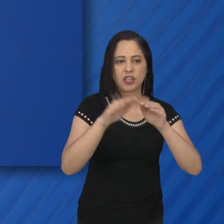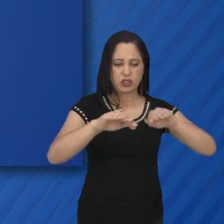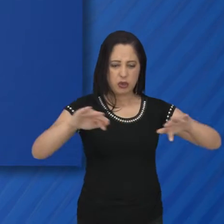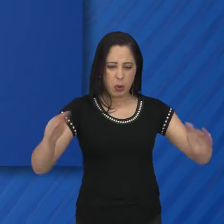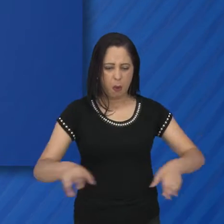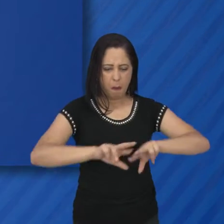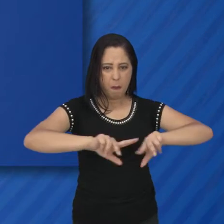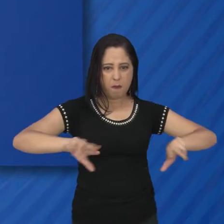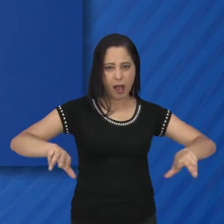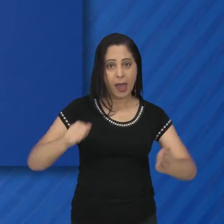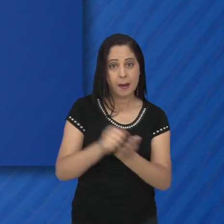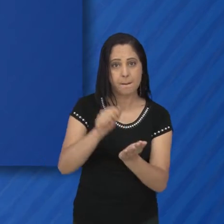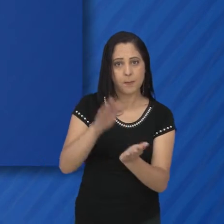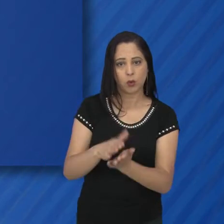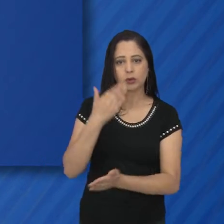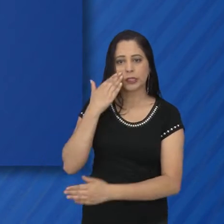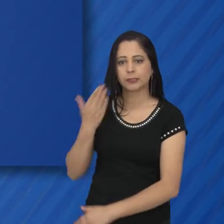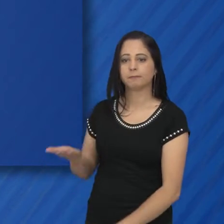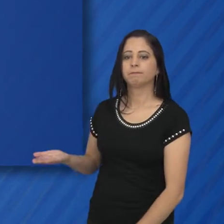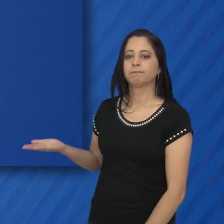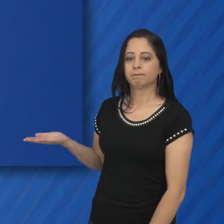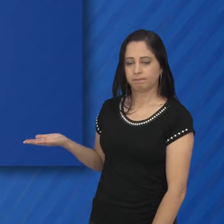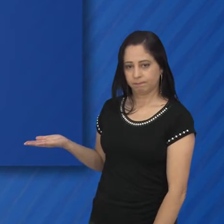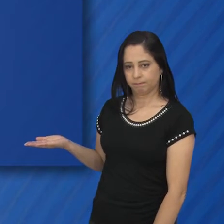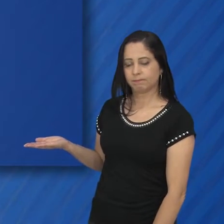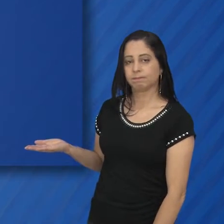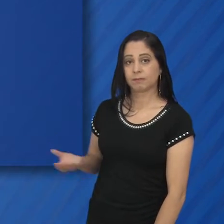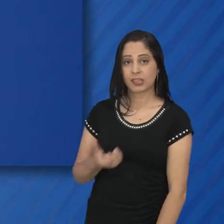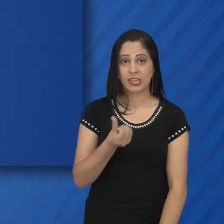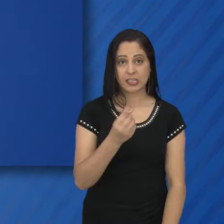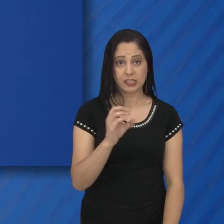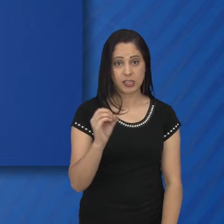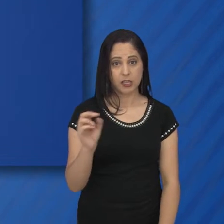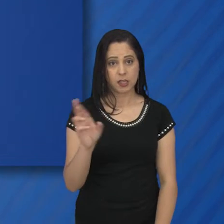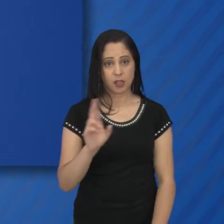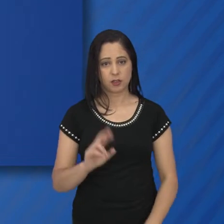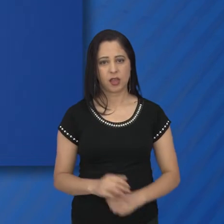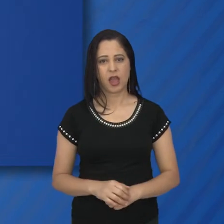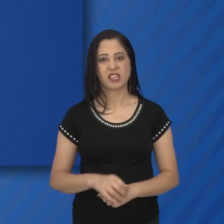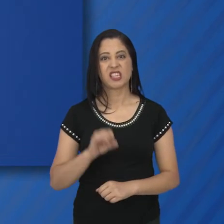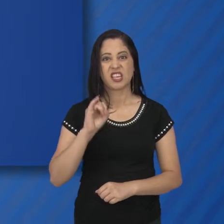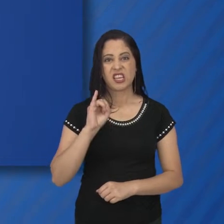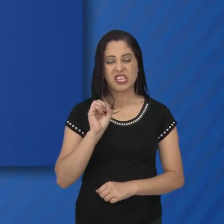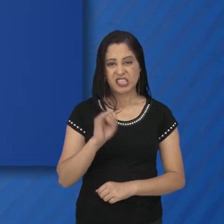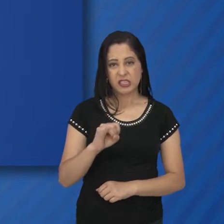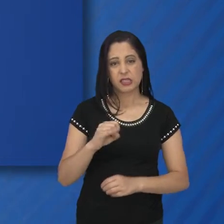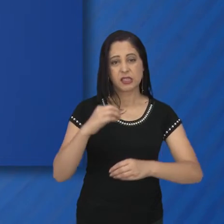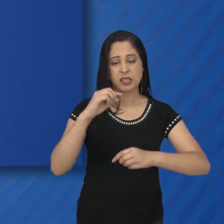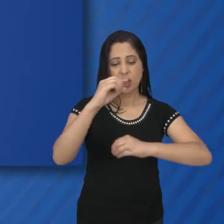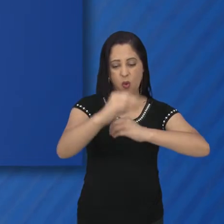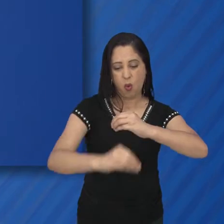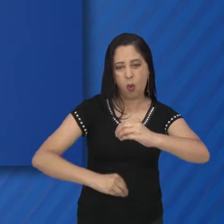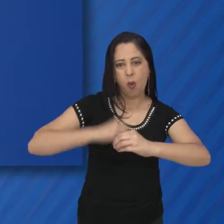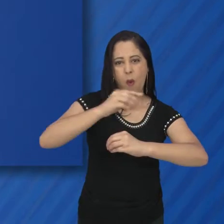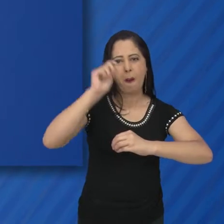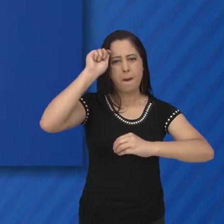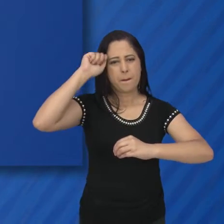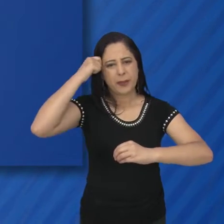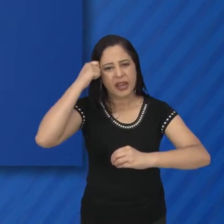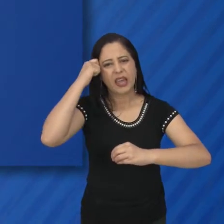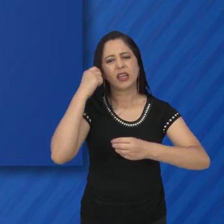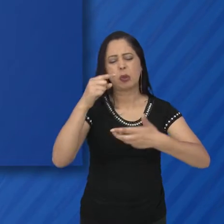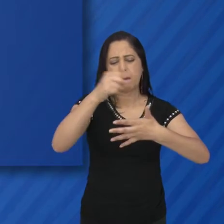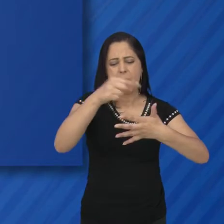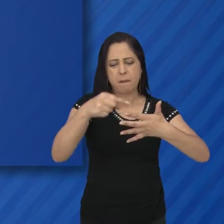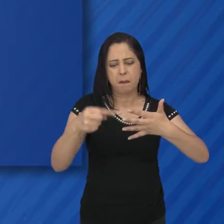lixo doméstico está sujeita a uma multa de R$ 600,00, enquanto a multa por queima de pneus, borrachas,